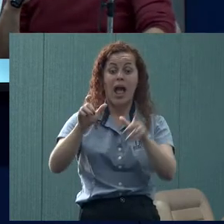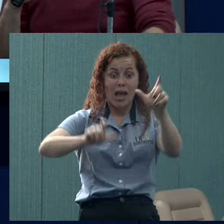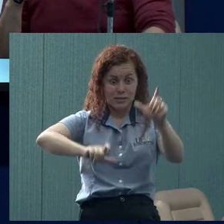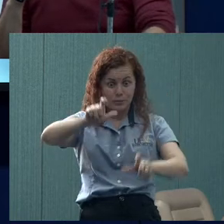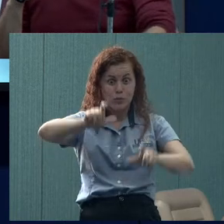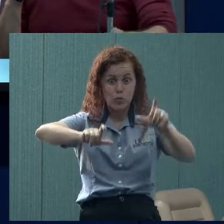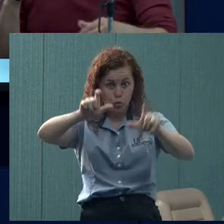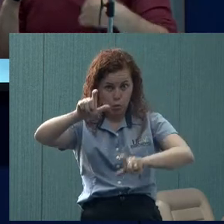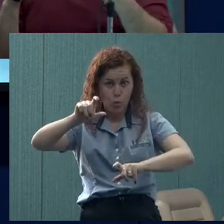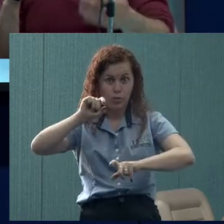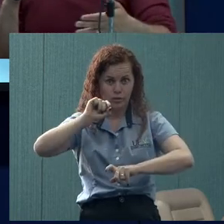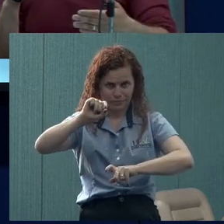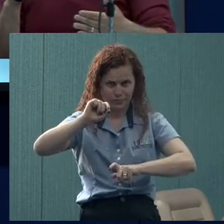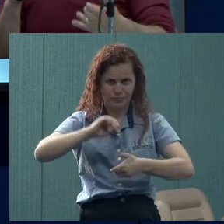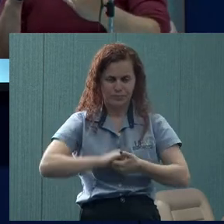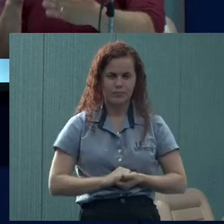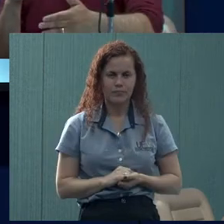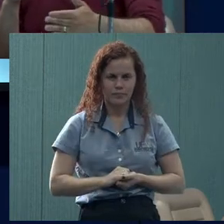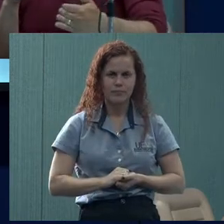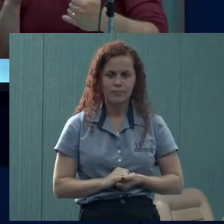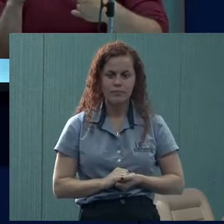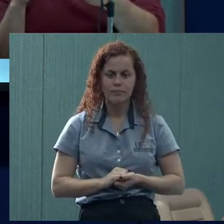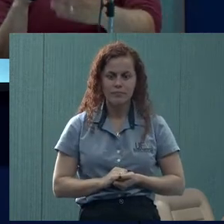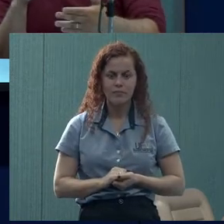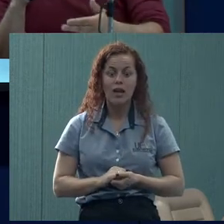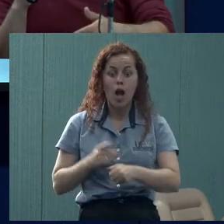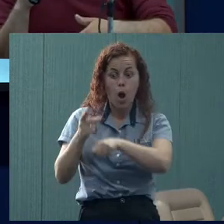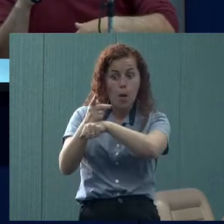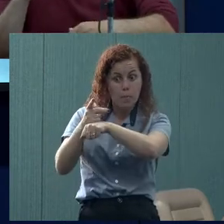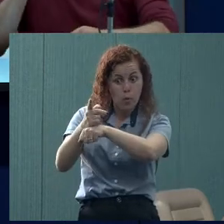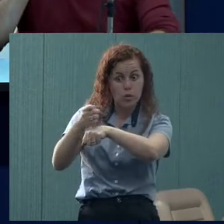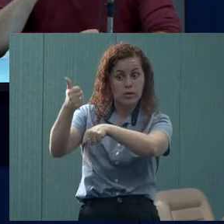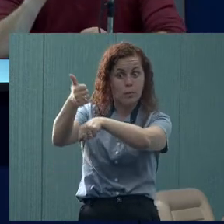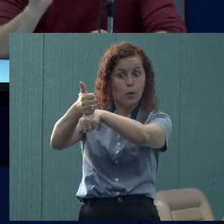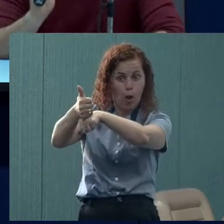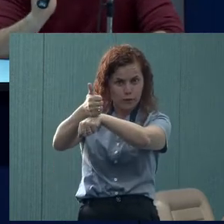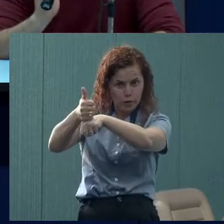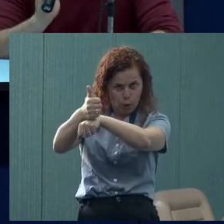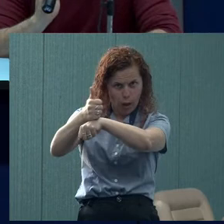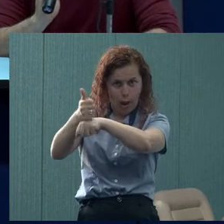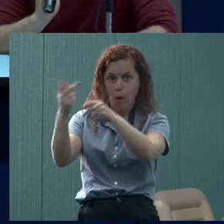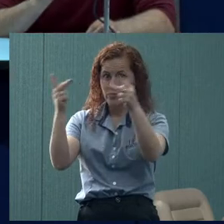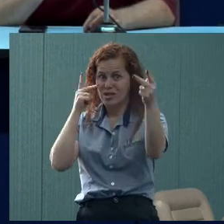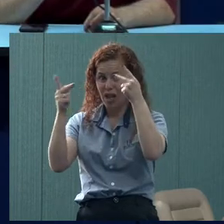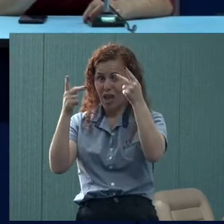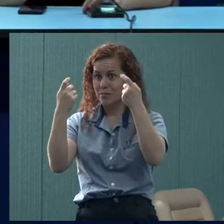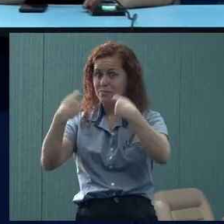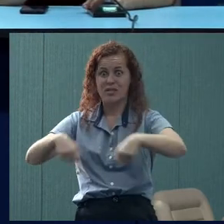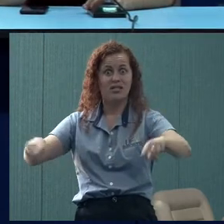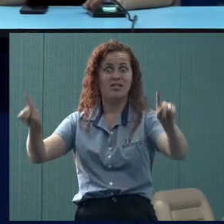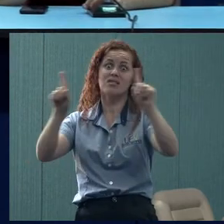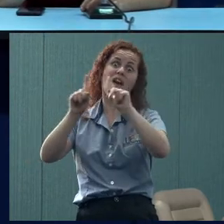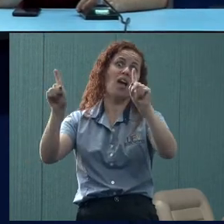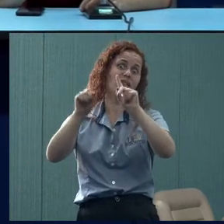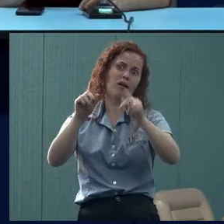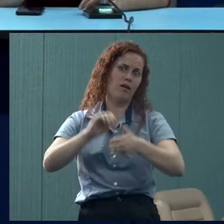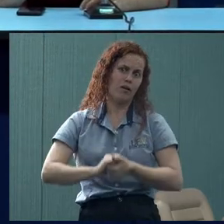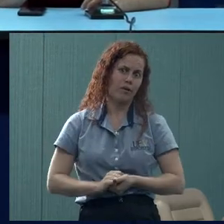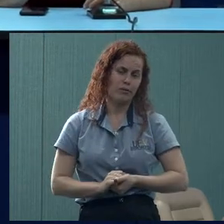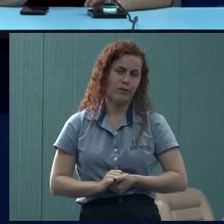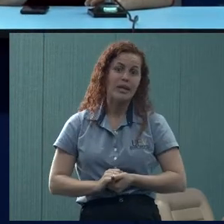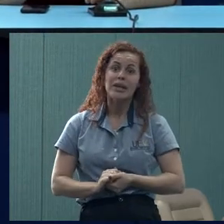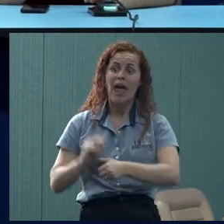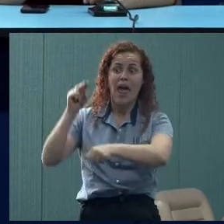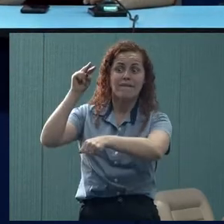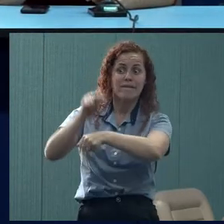muitas vezes, buscam o especialista sem, talvez, a necessidade de um atendimento do especialista e ocupam uma